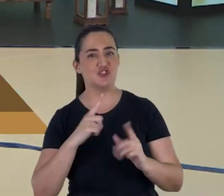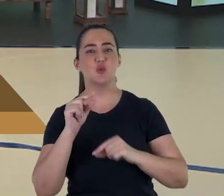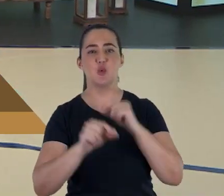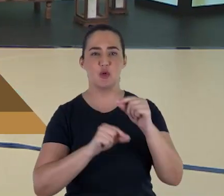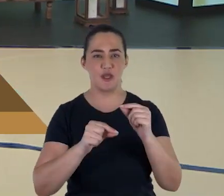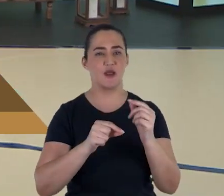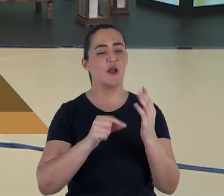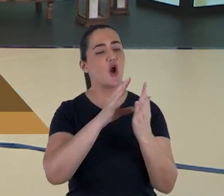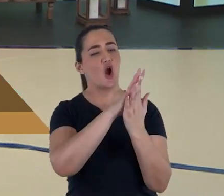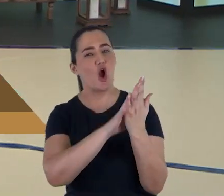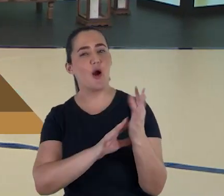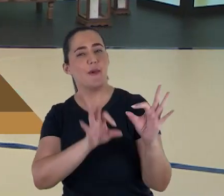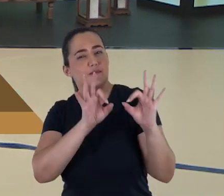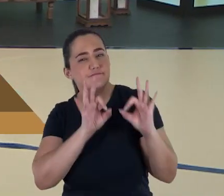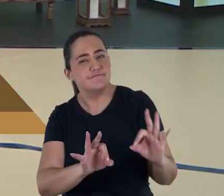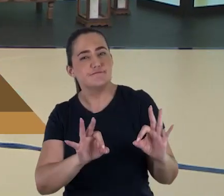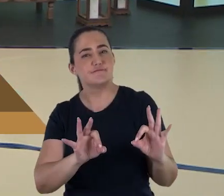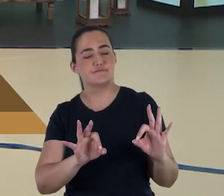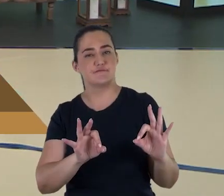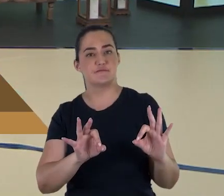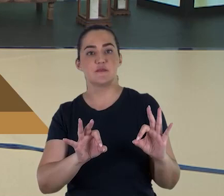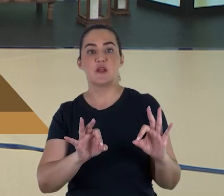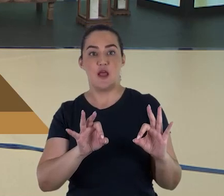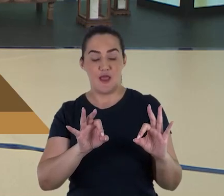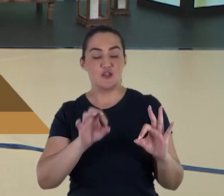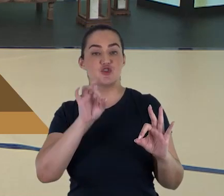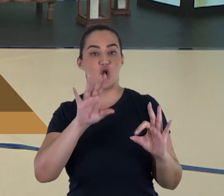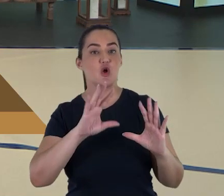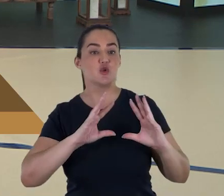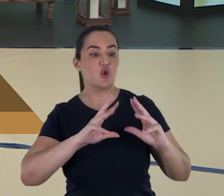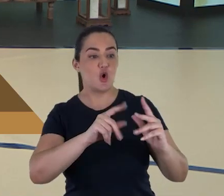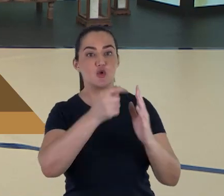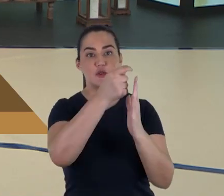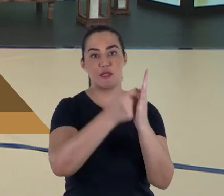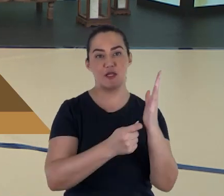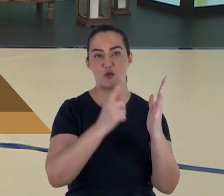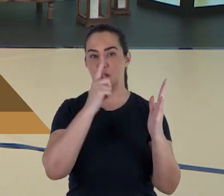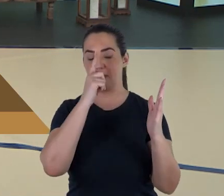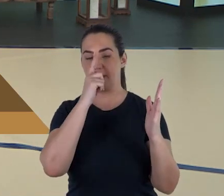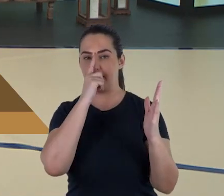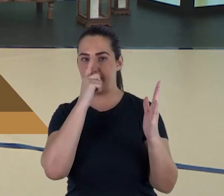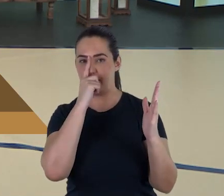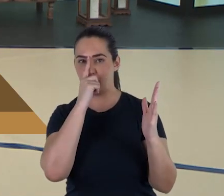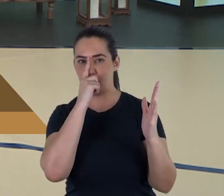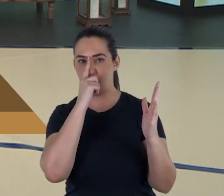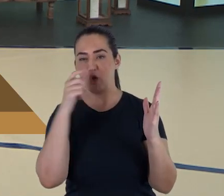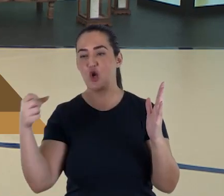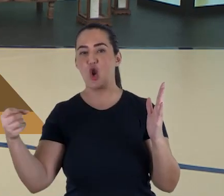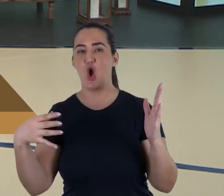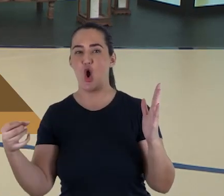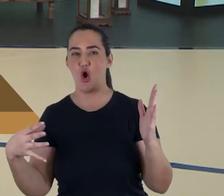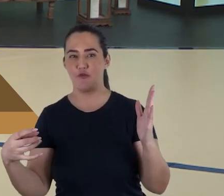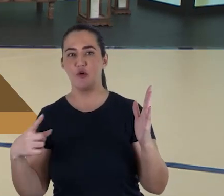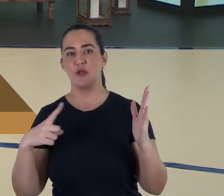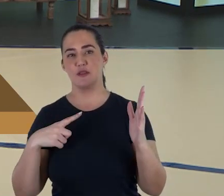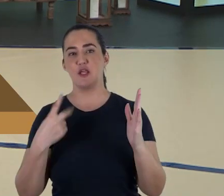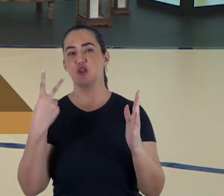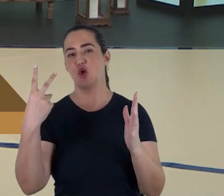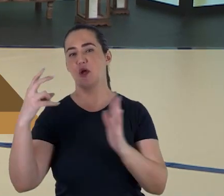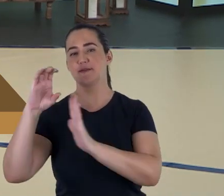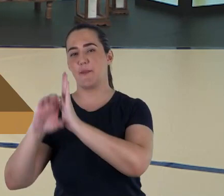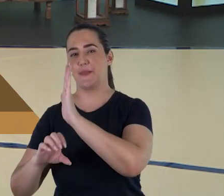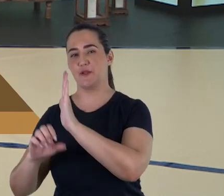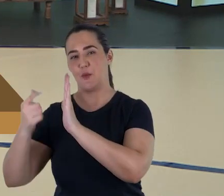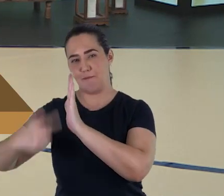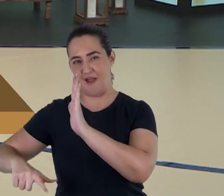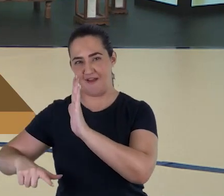dos 12 capítulos de Daniel, em vez de preservar o texto grego mais longo, que traz aqueles dois capítulos a